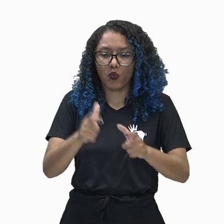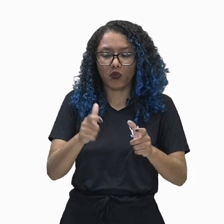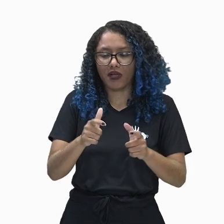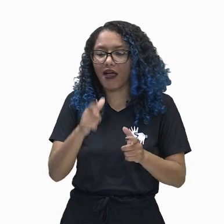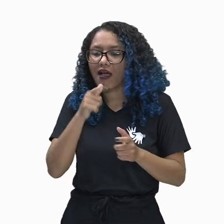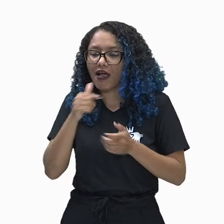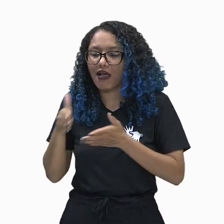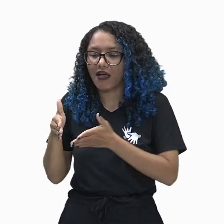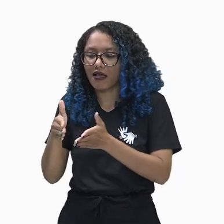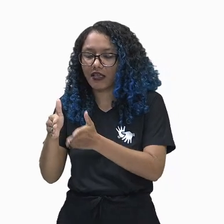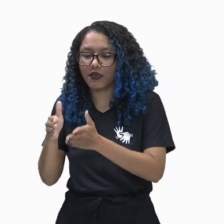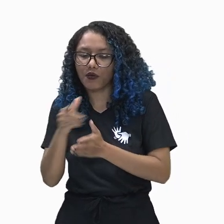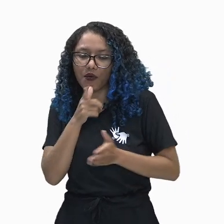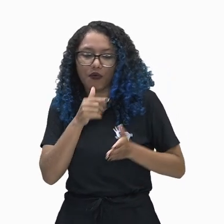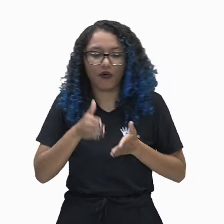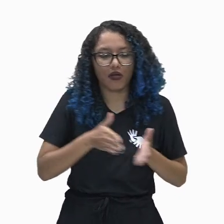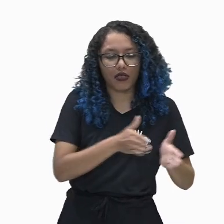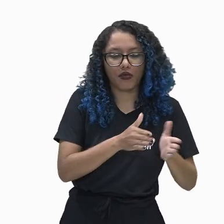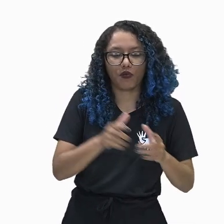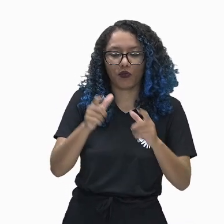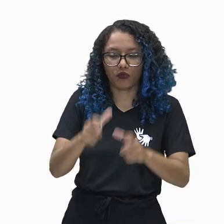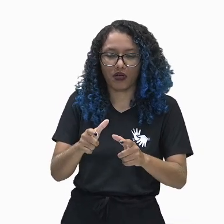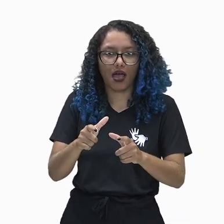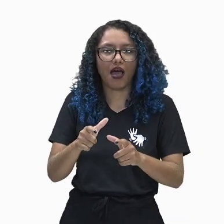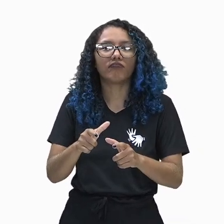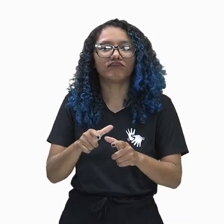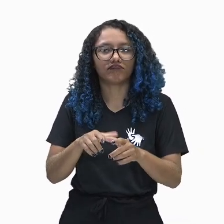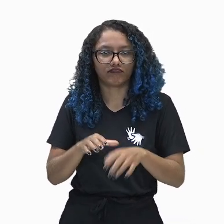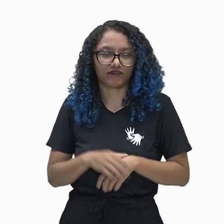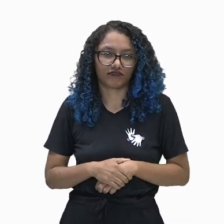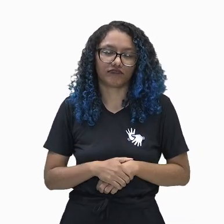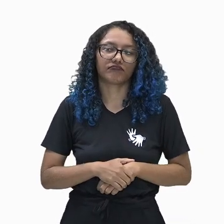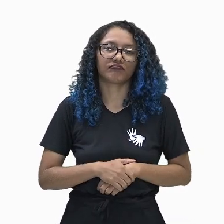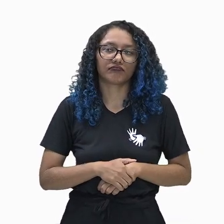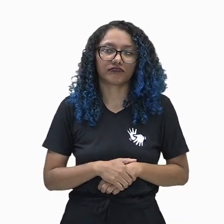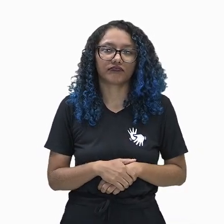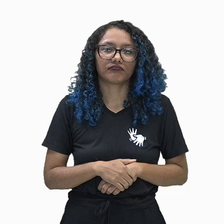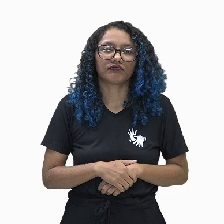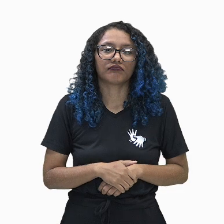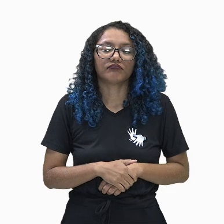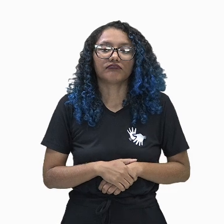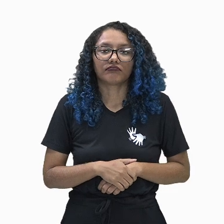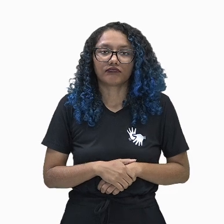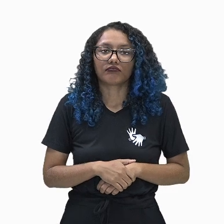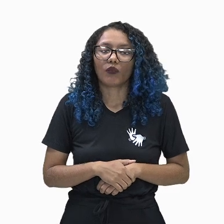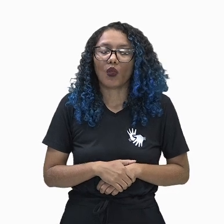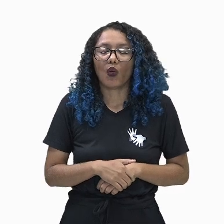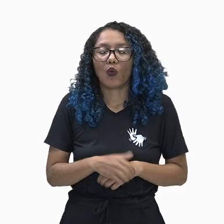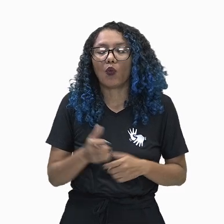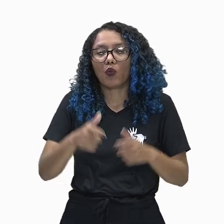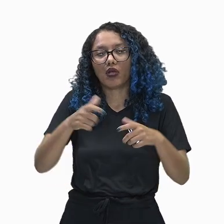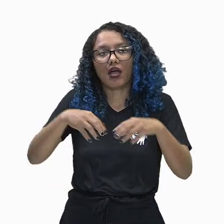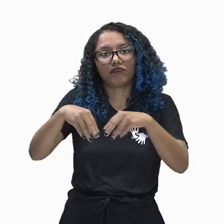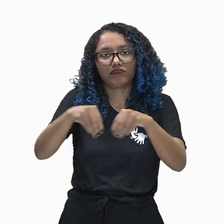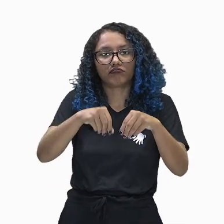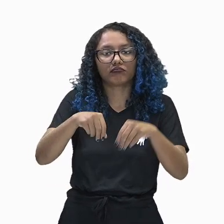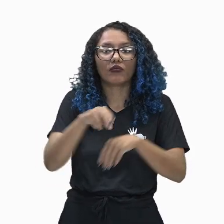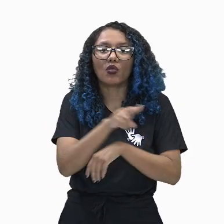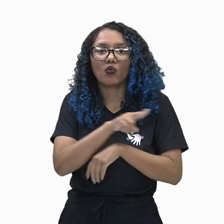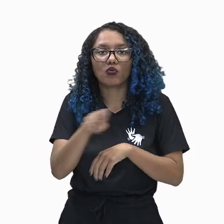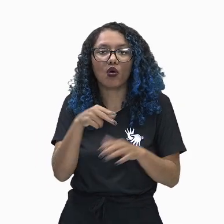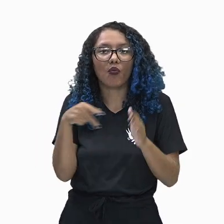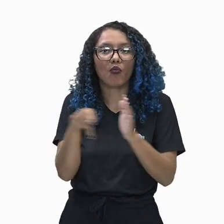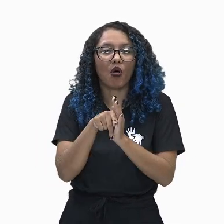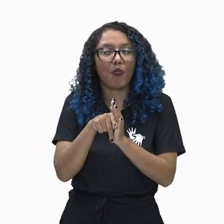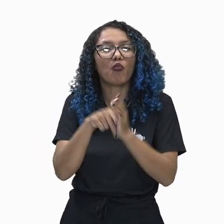meio de rios. O nome Mesopotâmia significa terra entre rios. Foi um nome dado pelos